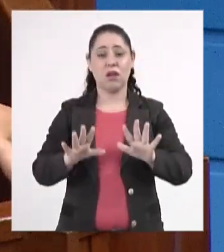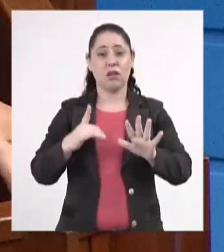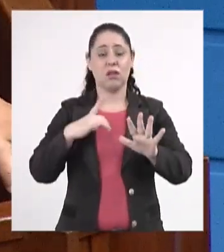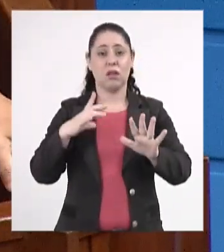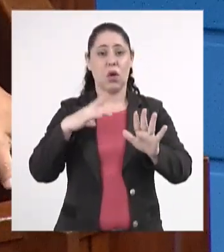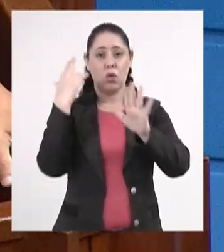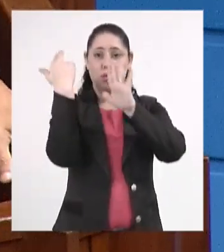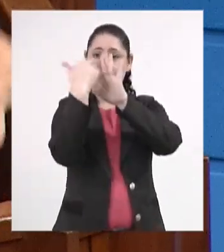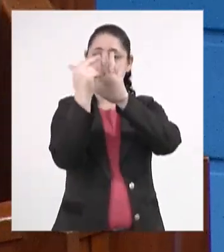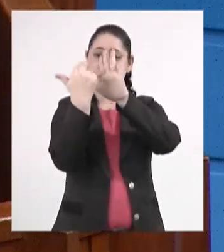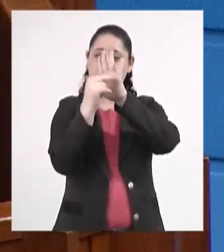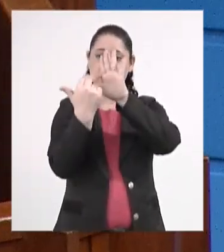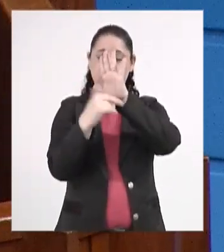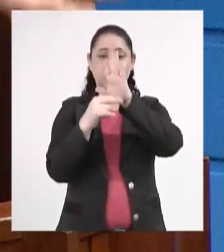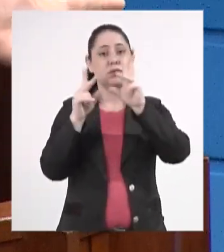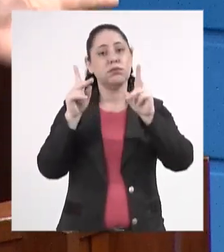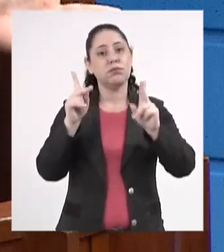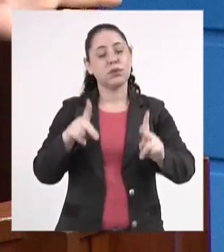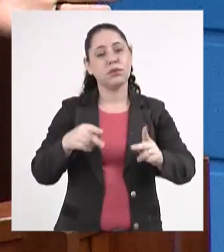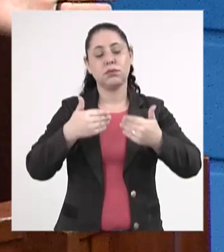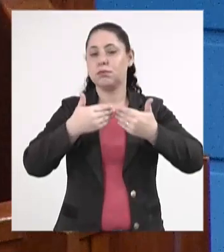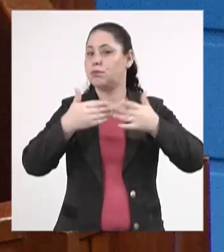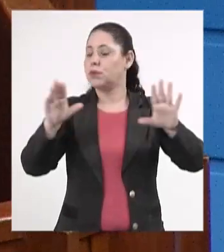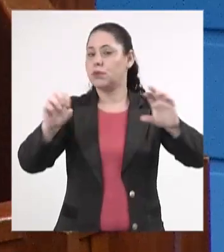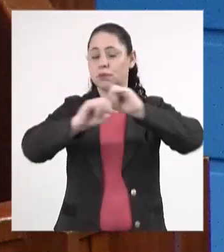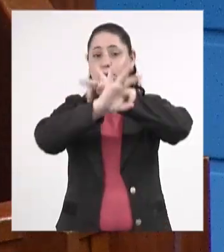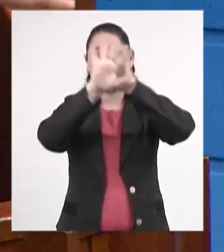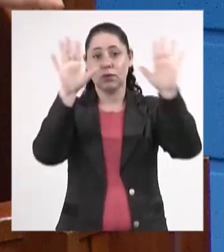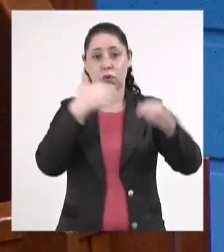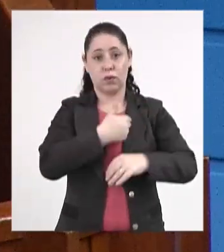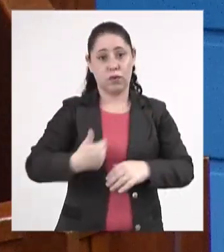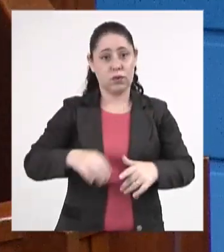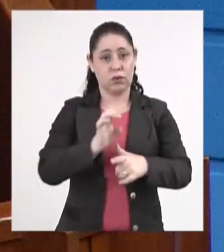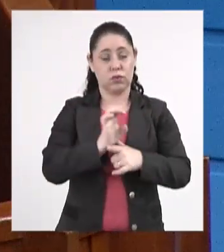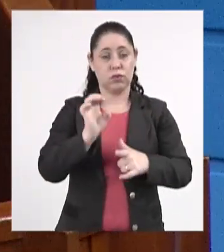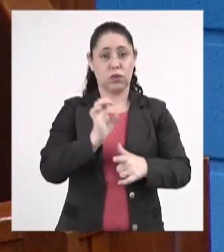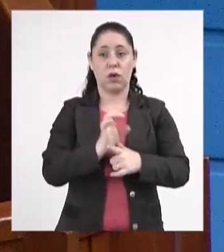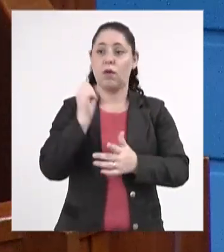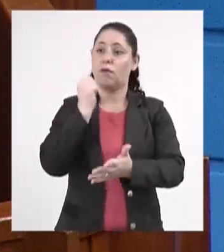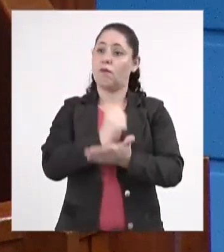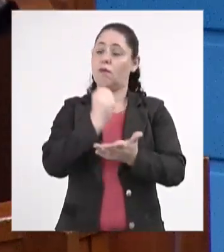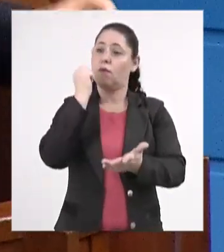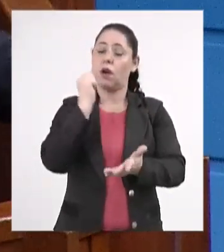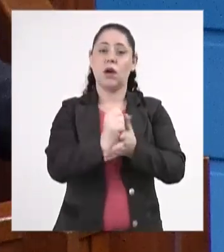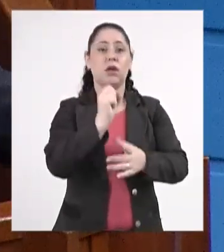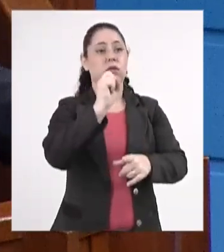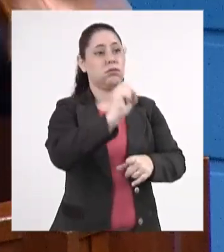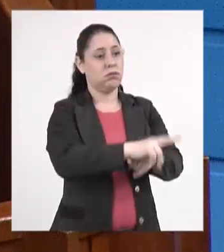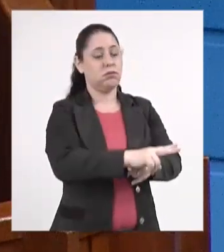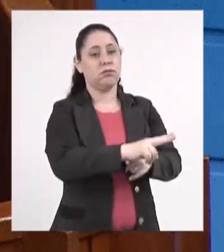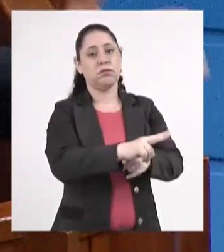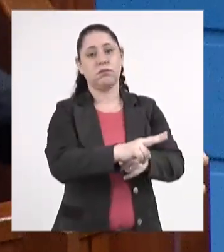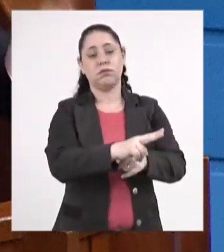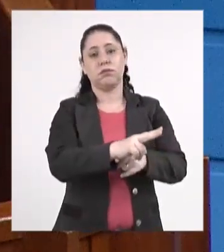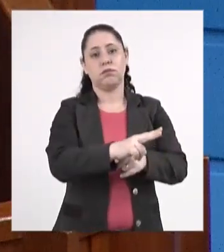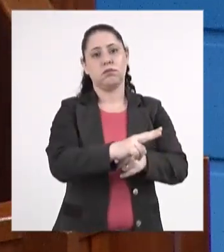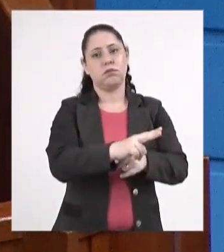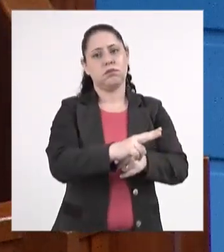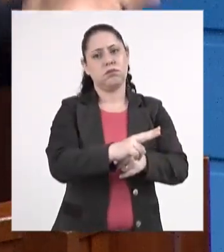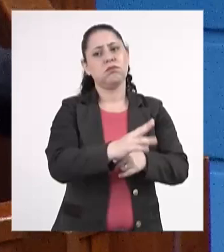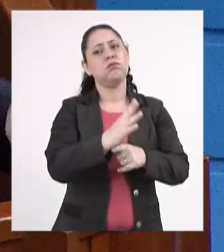são atos públicos. O governo do Estado vai contratar alguém, nós podemos até